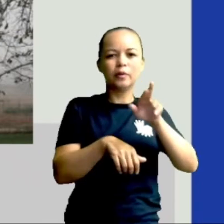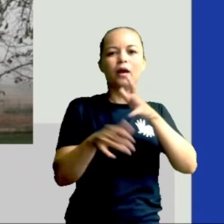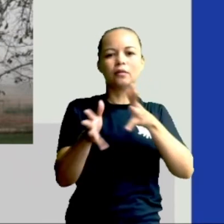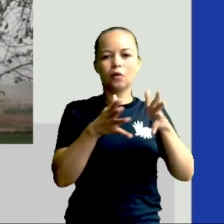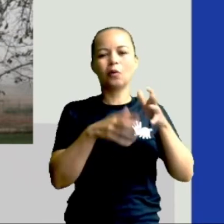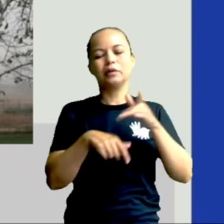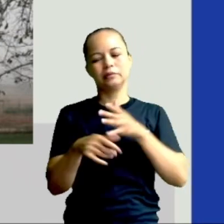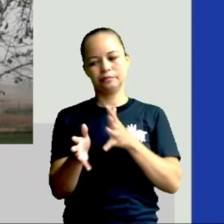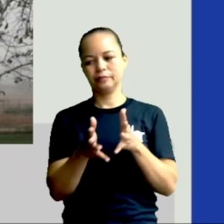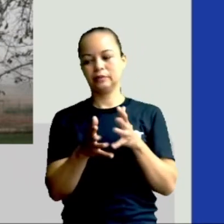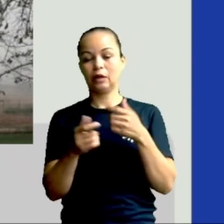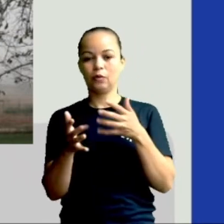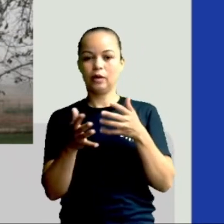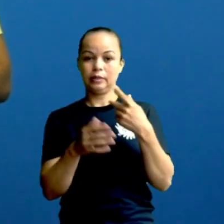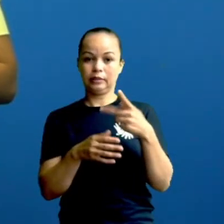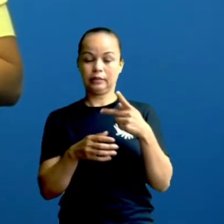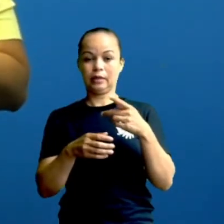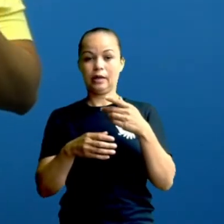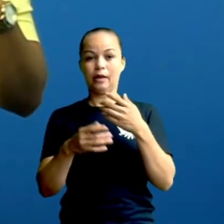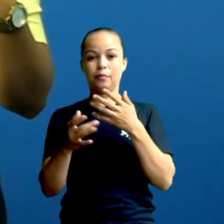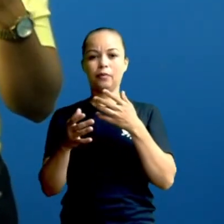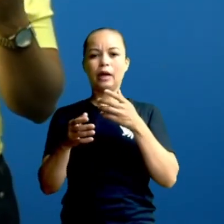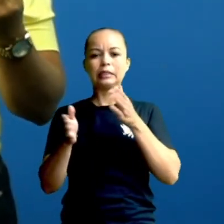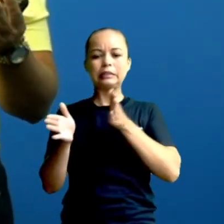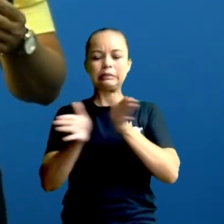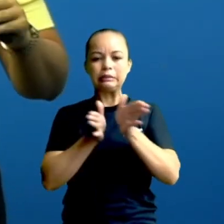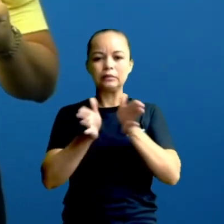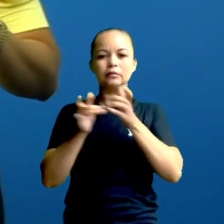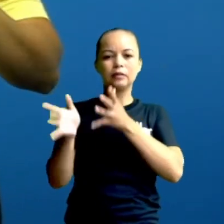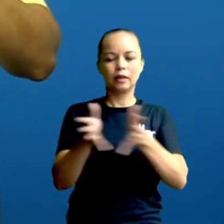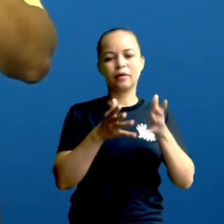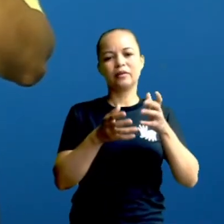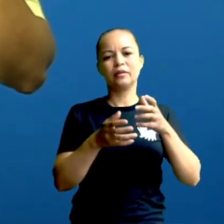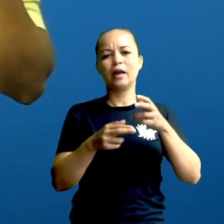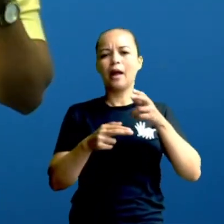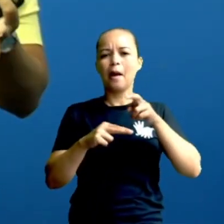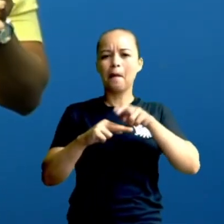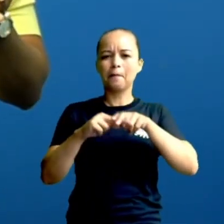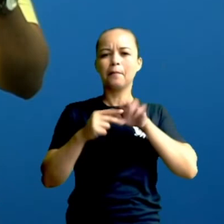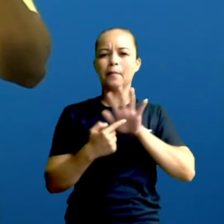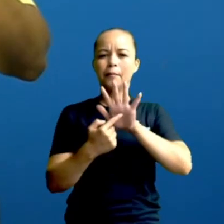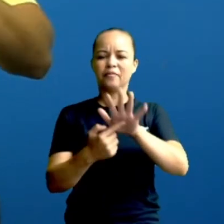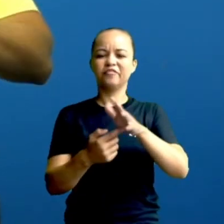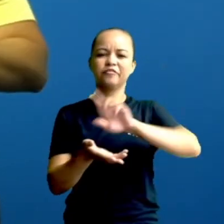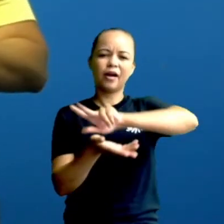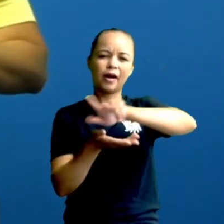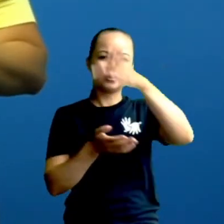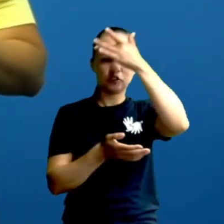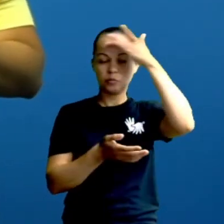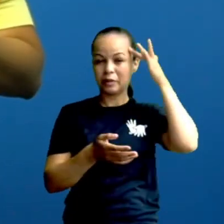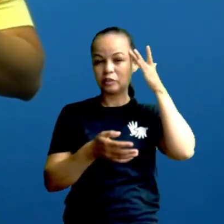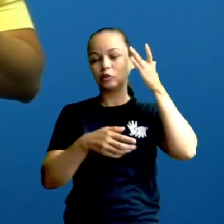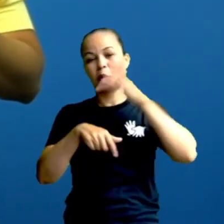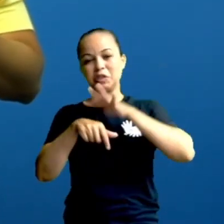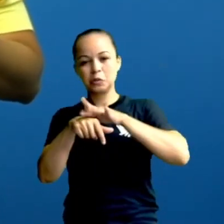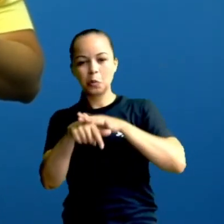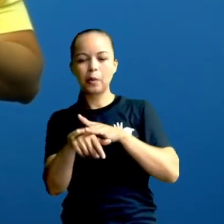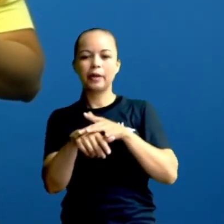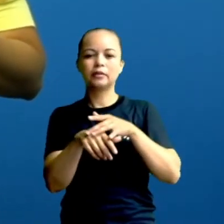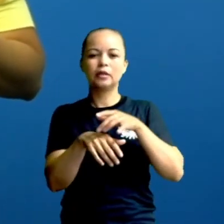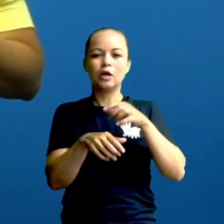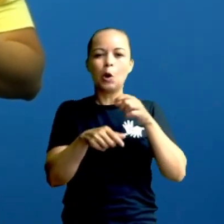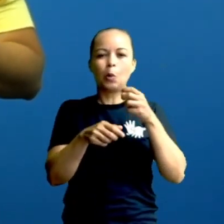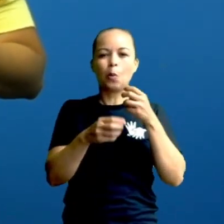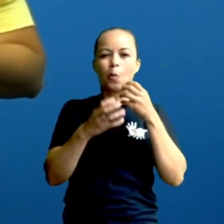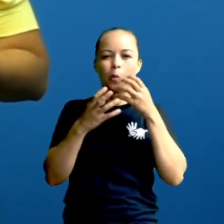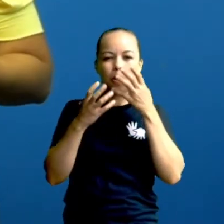nas regiões centro-oeste e sudeste, certo? Aparece muita gente doente, muita gente gripada, muita gente com alergia, porque a umidade do